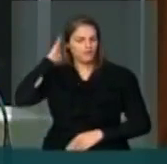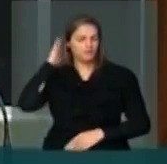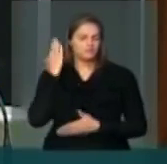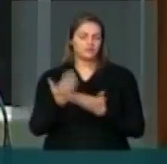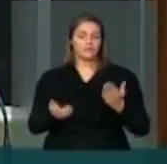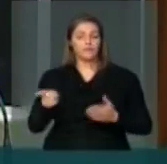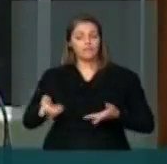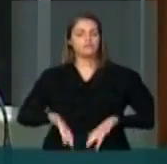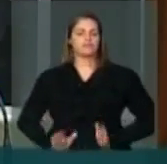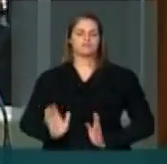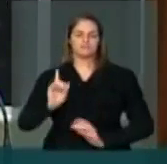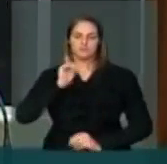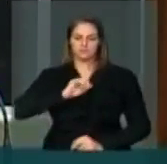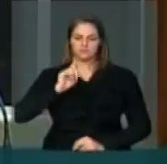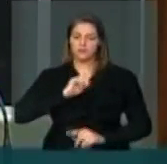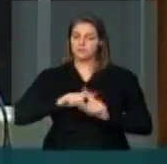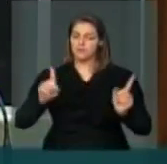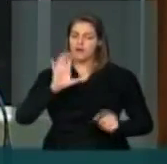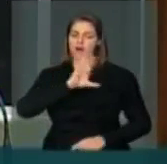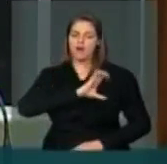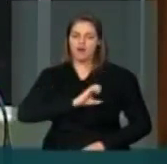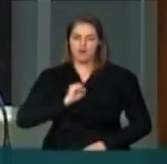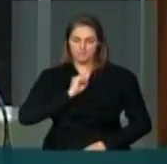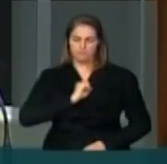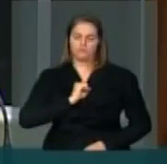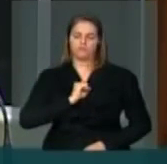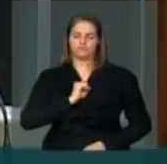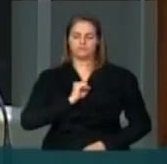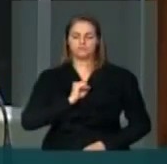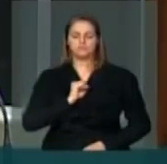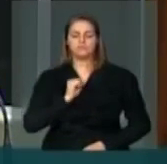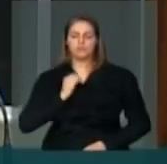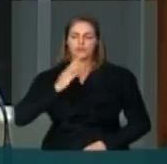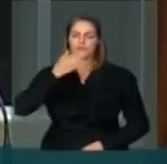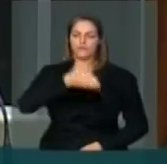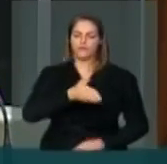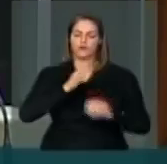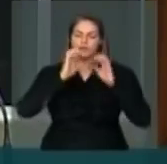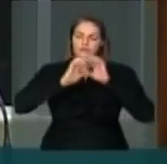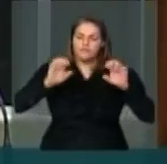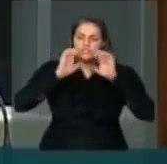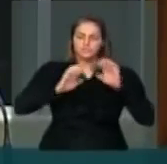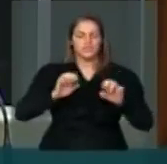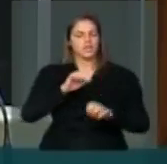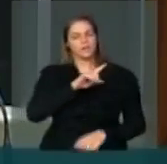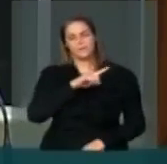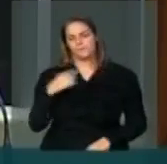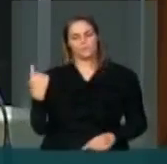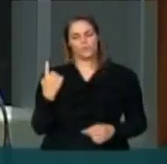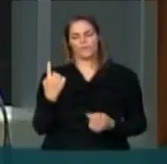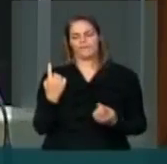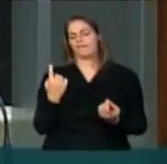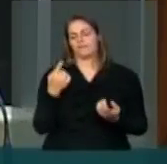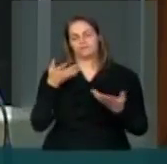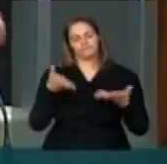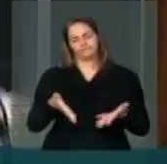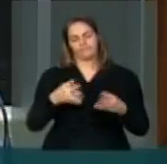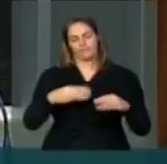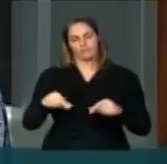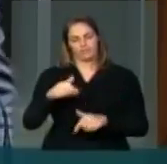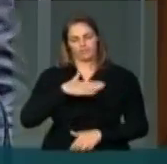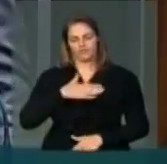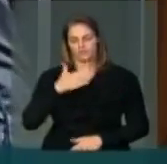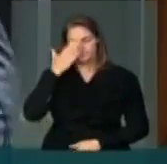Minas Gerais e, por amor a Belém, foi evangelizar em Belém e quis morrer, inclusive, na nossa terra. Muito obrigado.